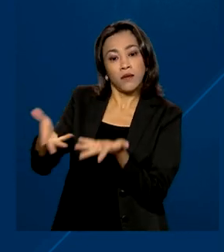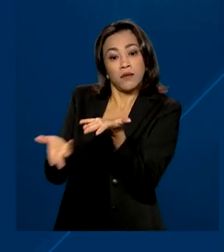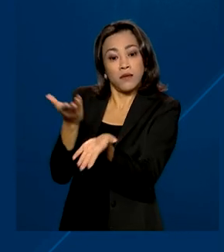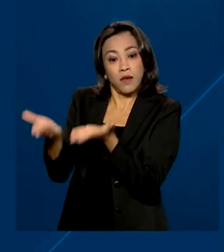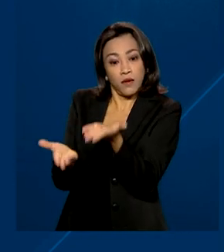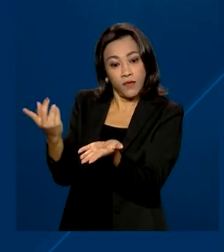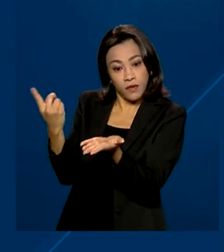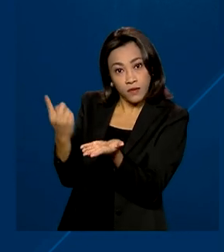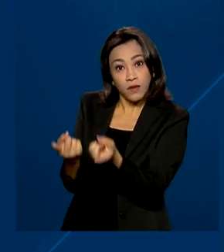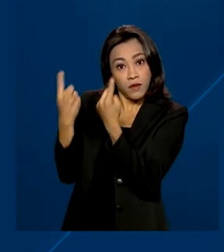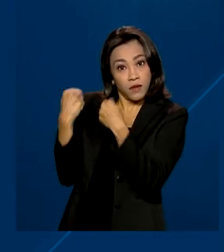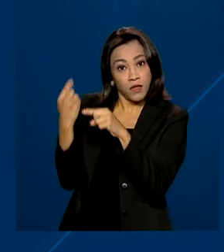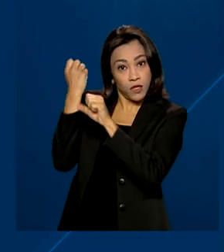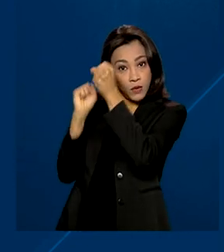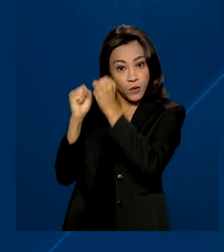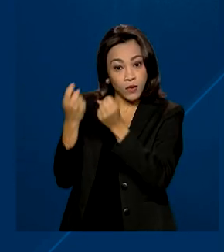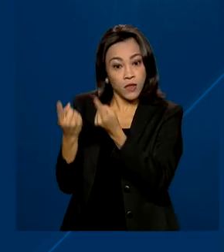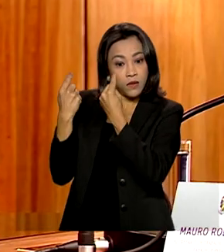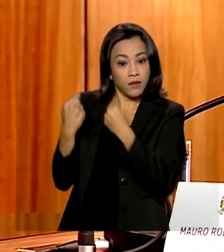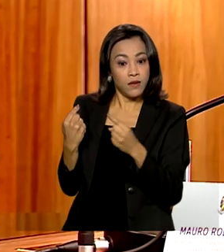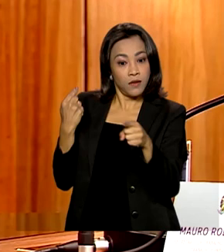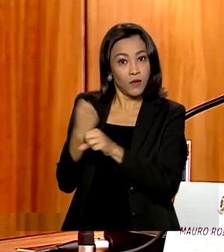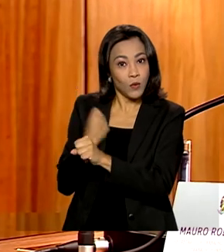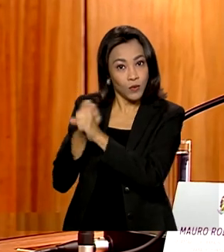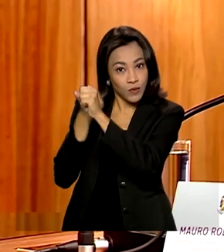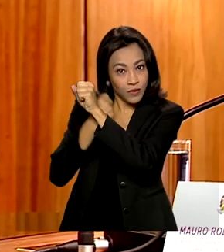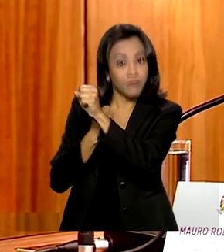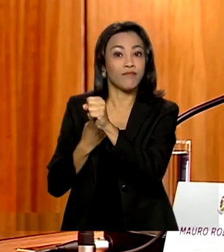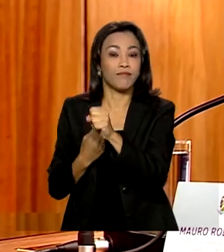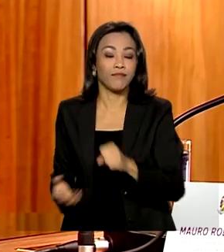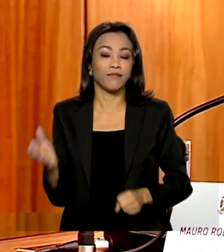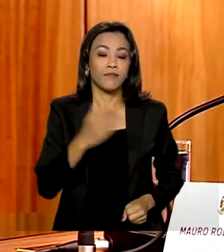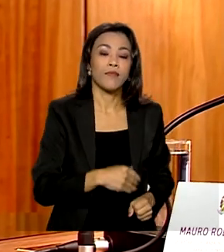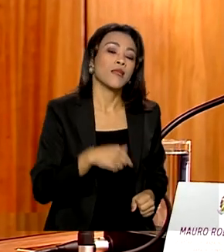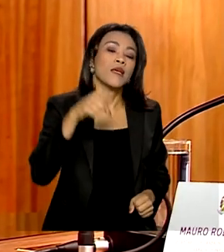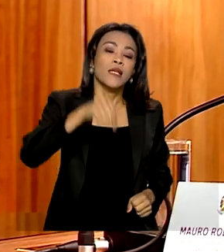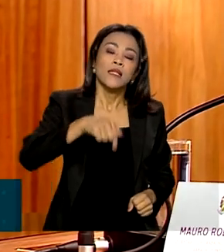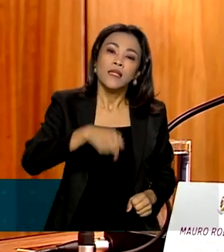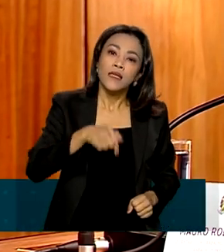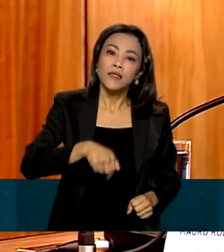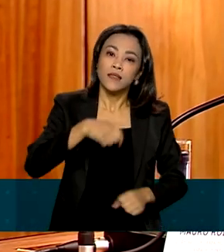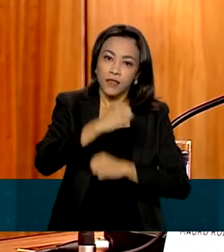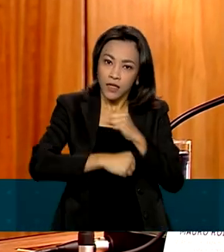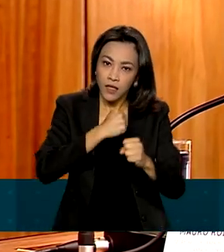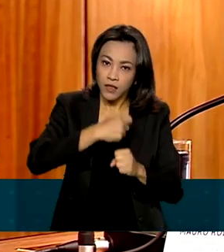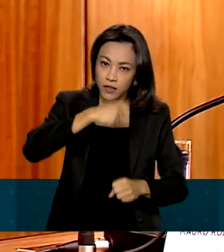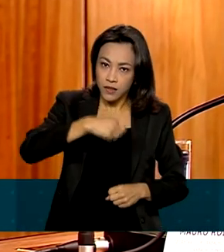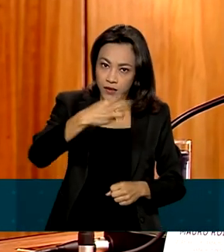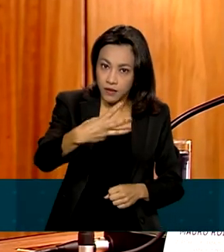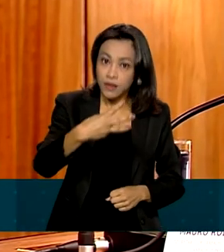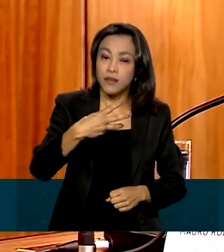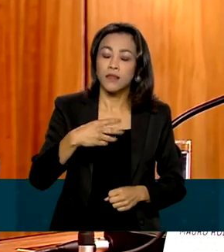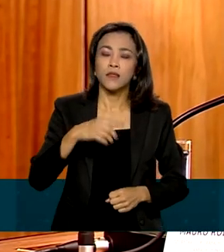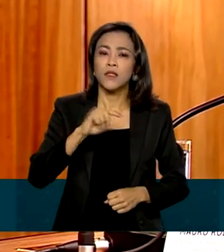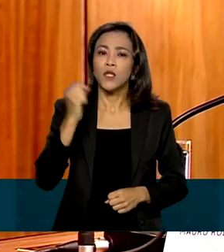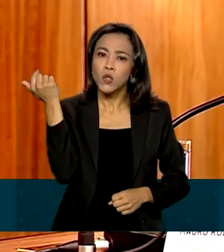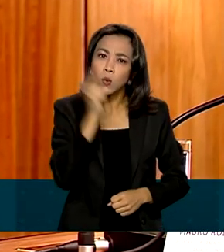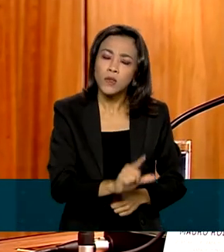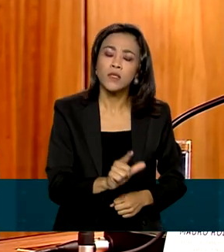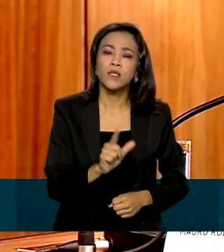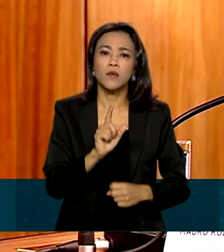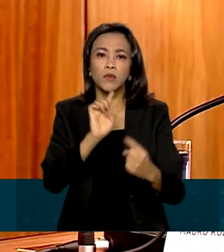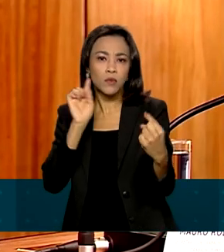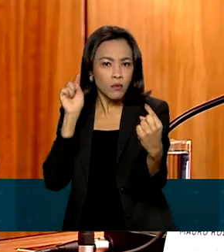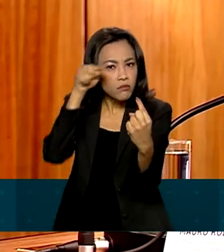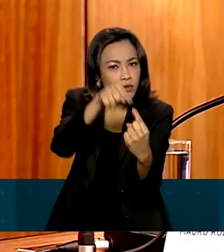seguidos pela indústria e construção. No primeiro semestre deste ano, nós já conseguimos quase que atingir a